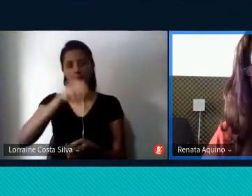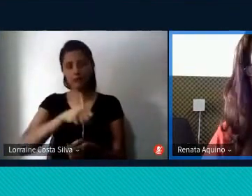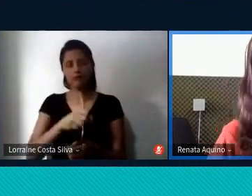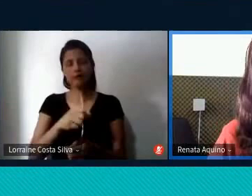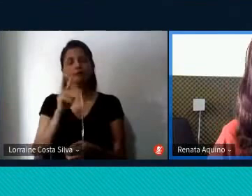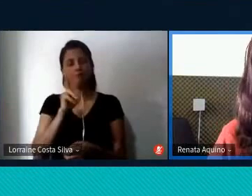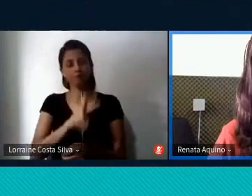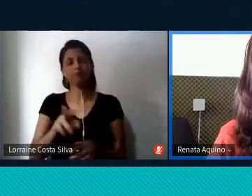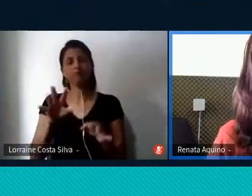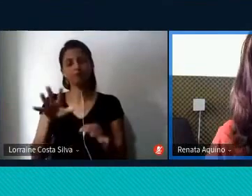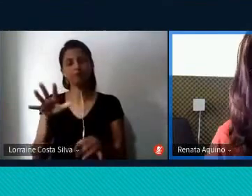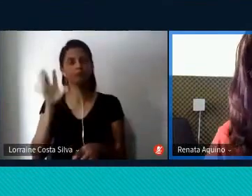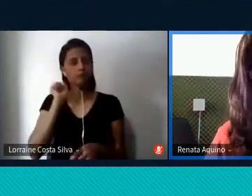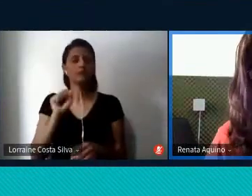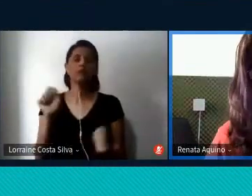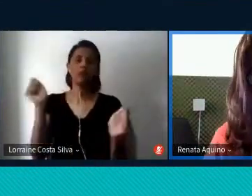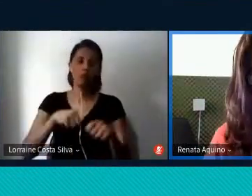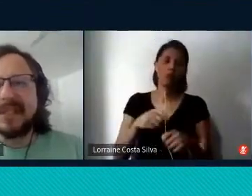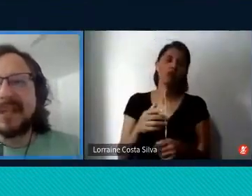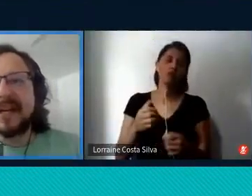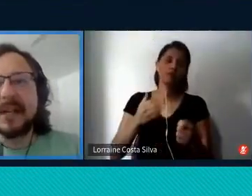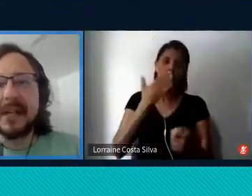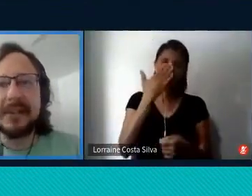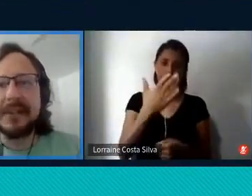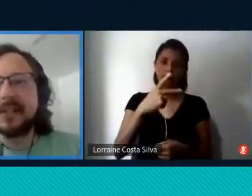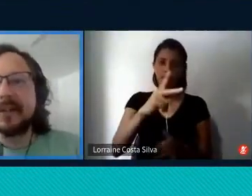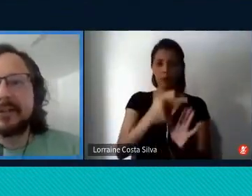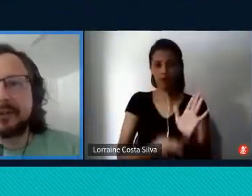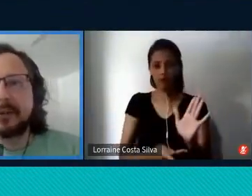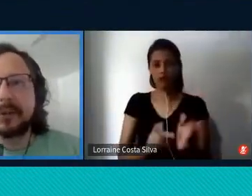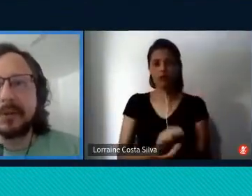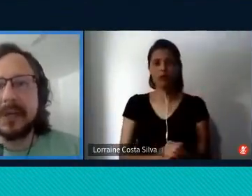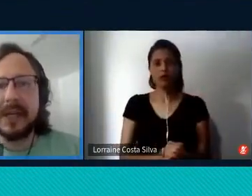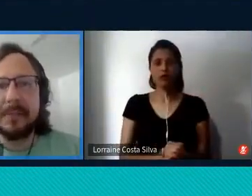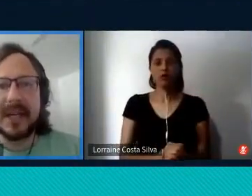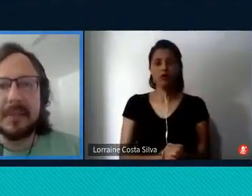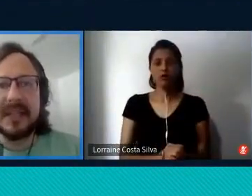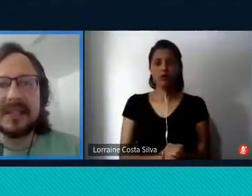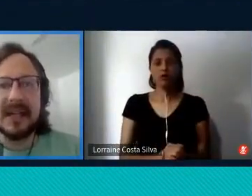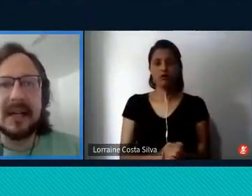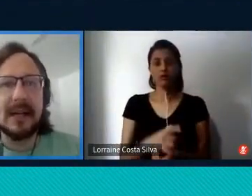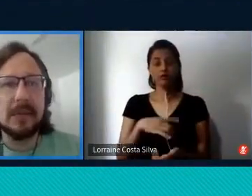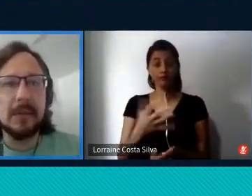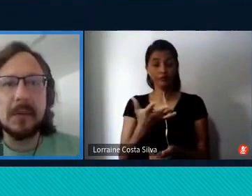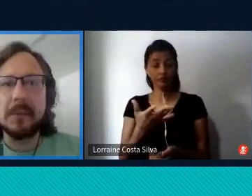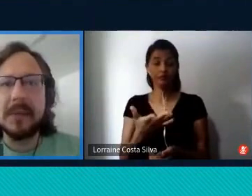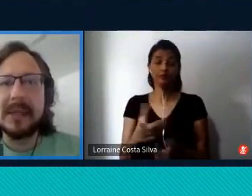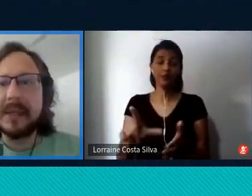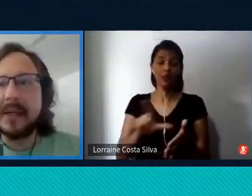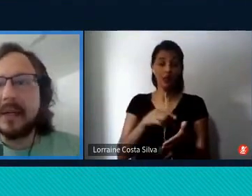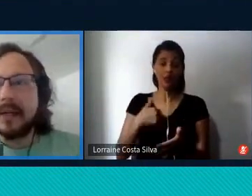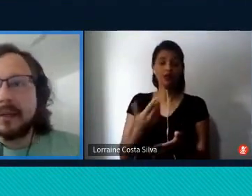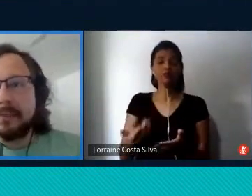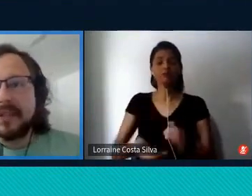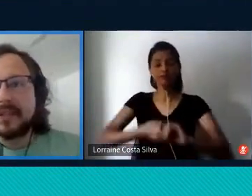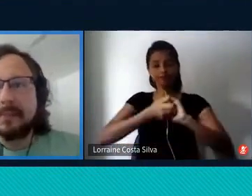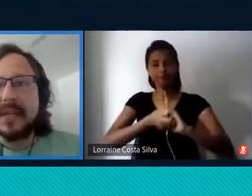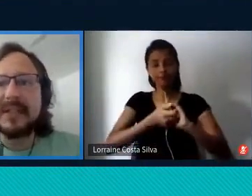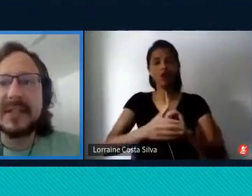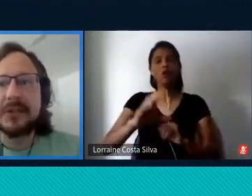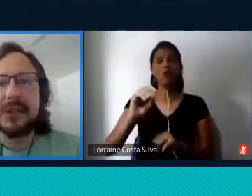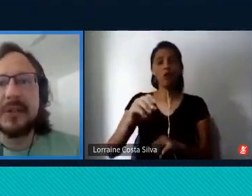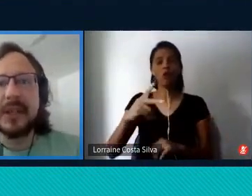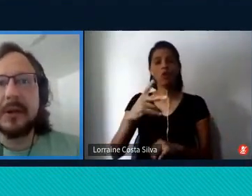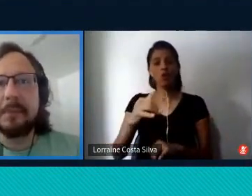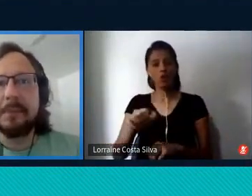Muito obrigada. Pode nos apresentar seu projeto. Obrigada, Renata. Eu queria, então, antes de tudo, parabenizar o COPEI pela